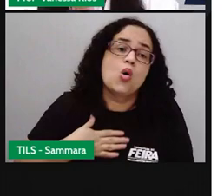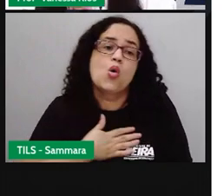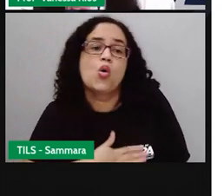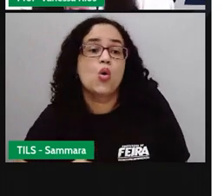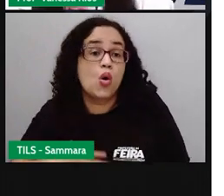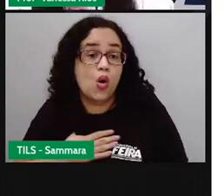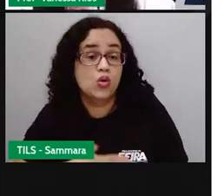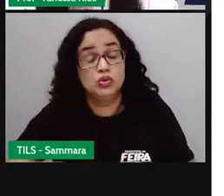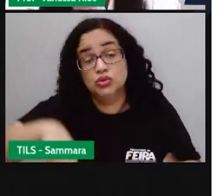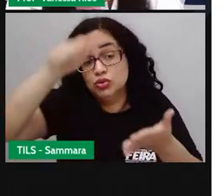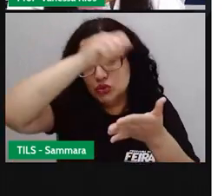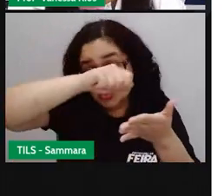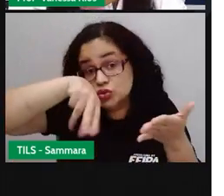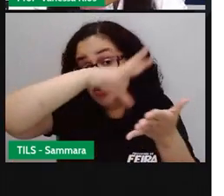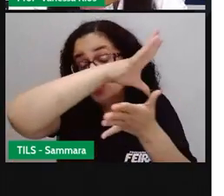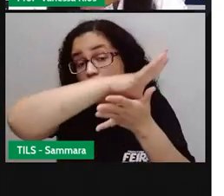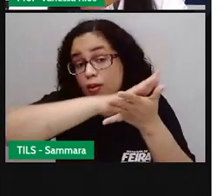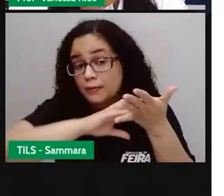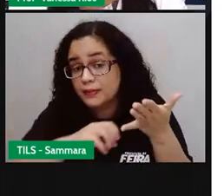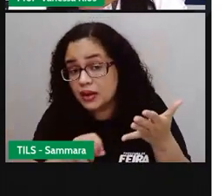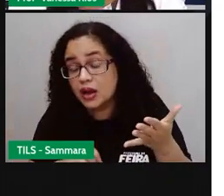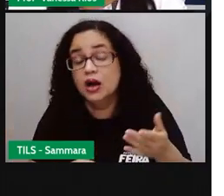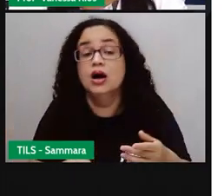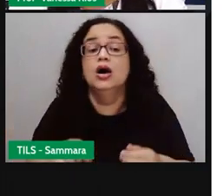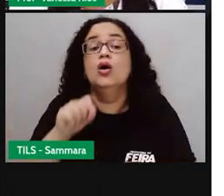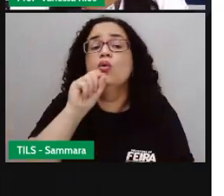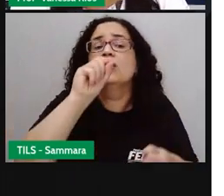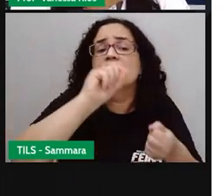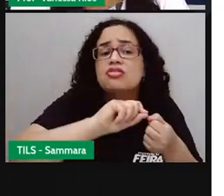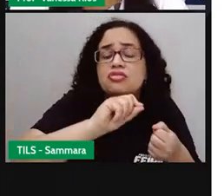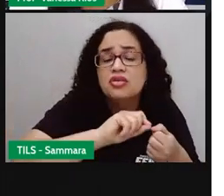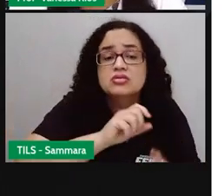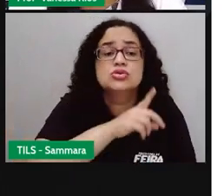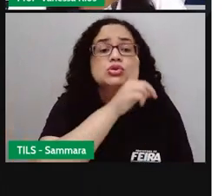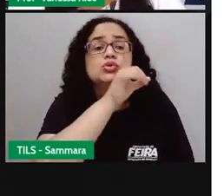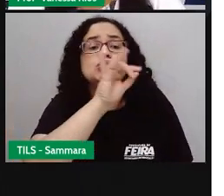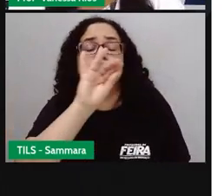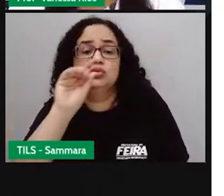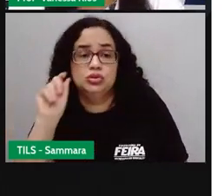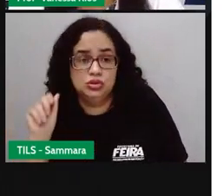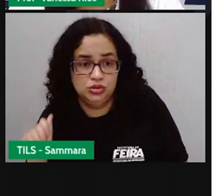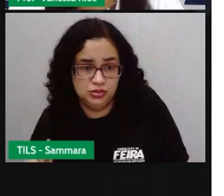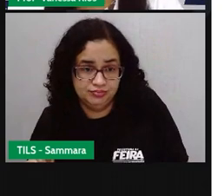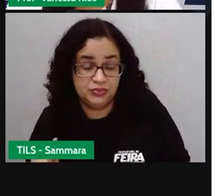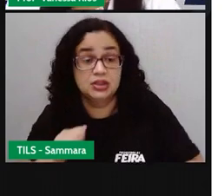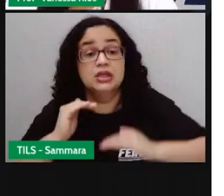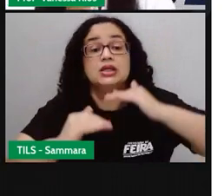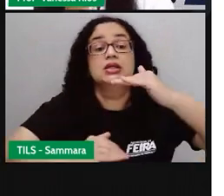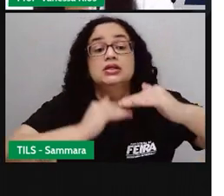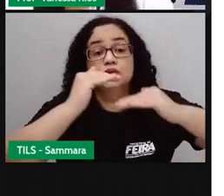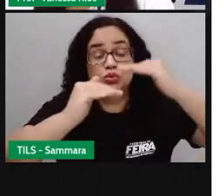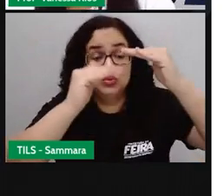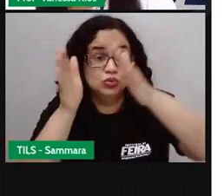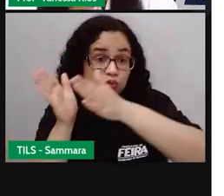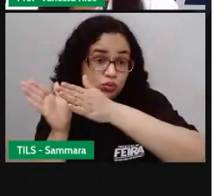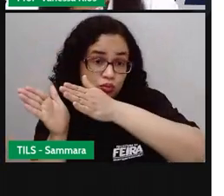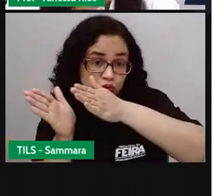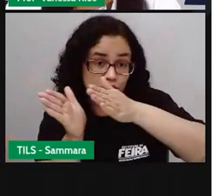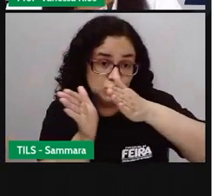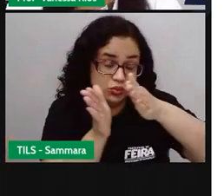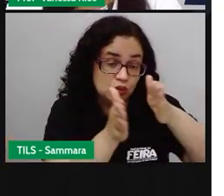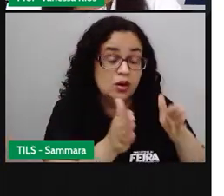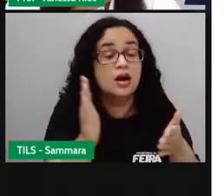de anotar todas as ações ou as atividades que precisam ser desenvolvidas no decorrer do dia.